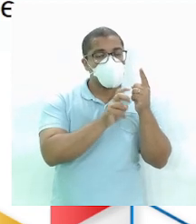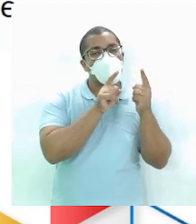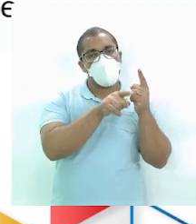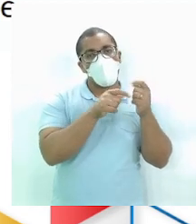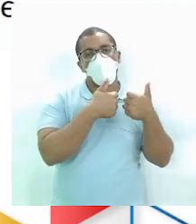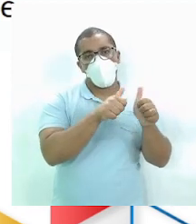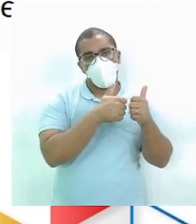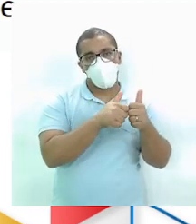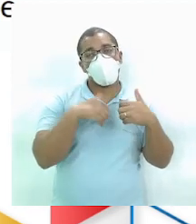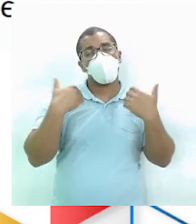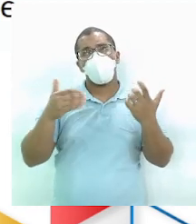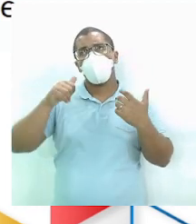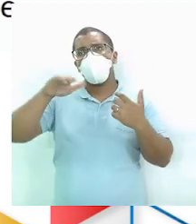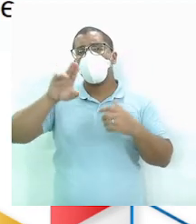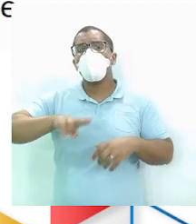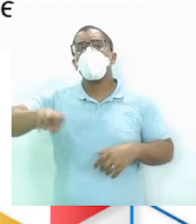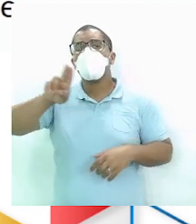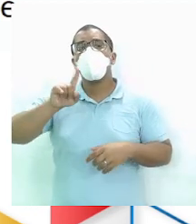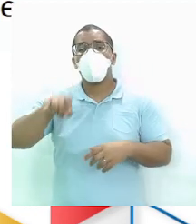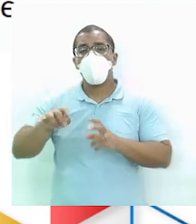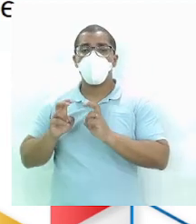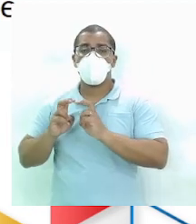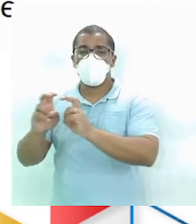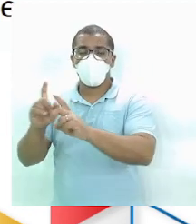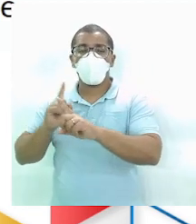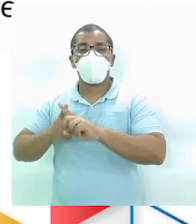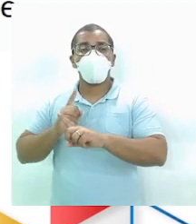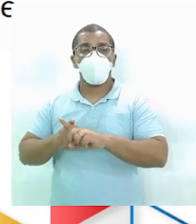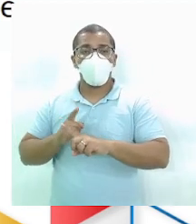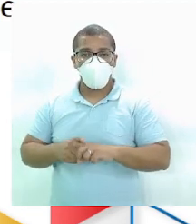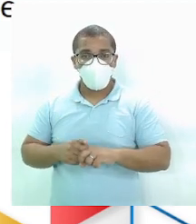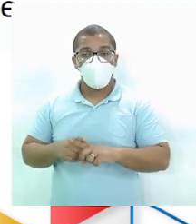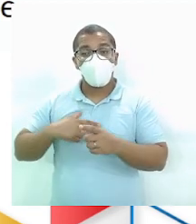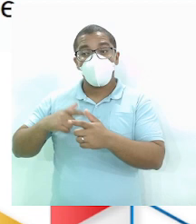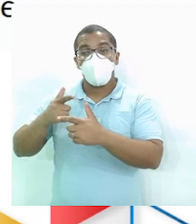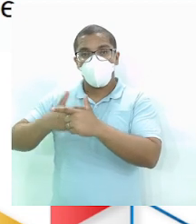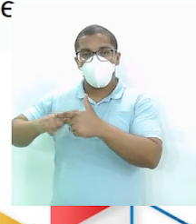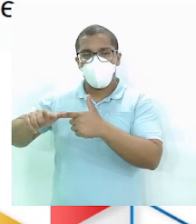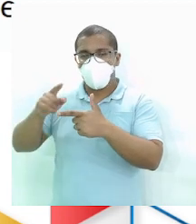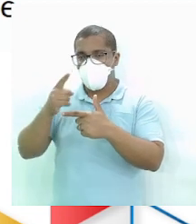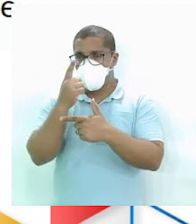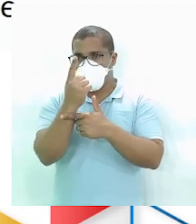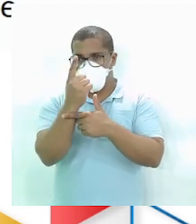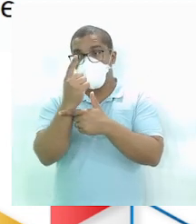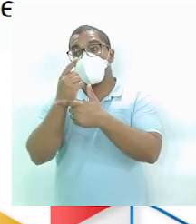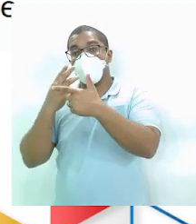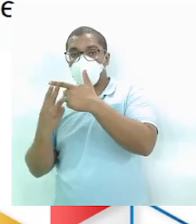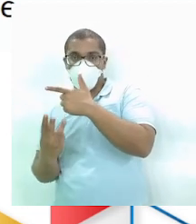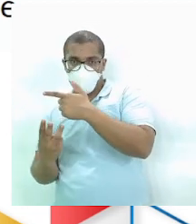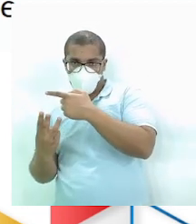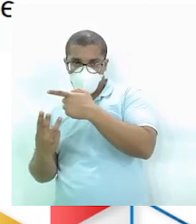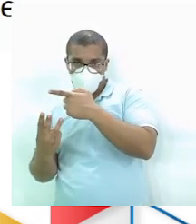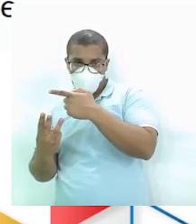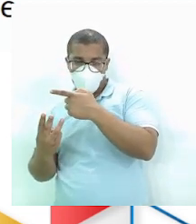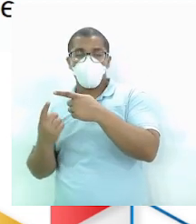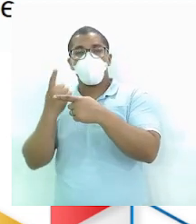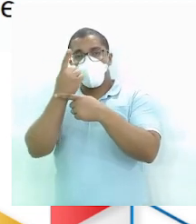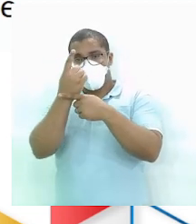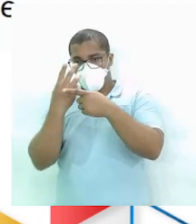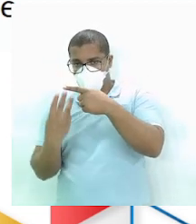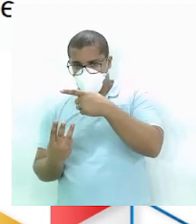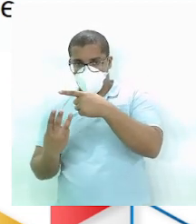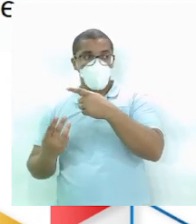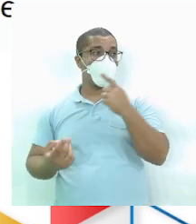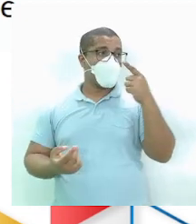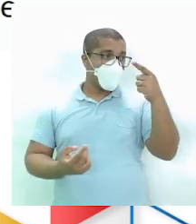final Da divisão Olha Um a cada três Ok? Um a cada cinco